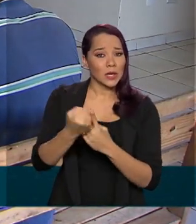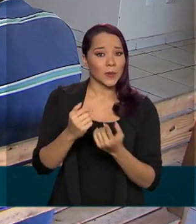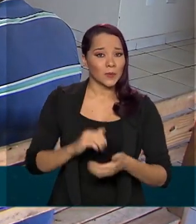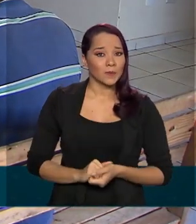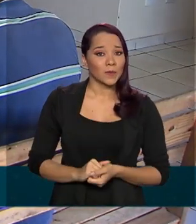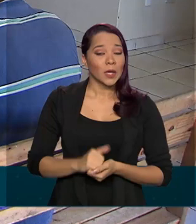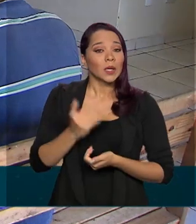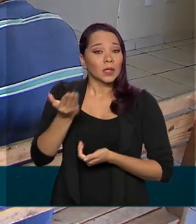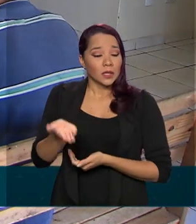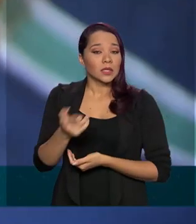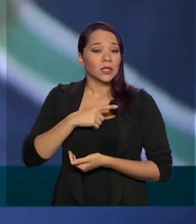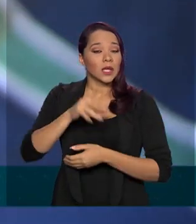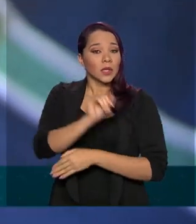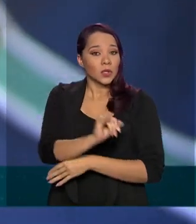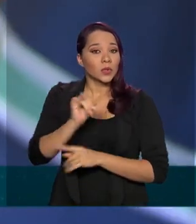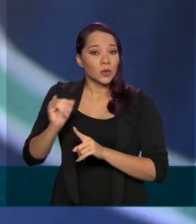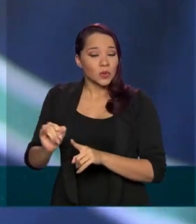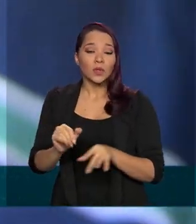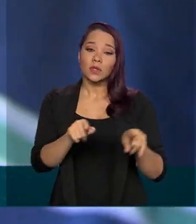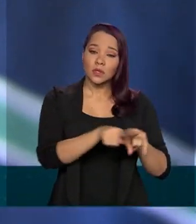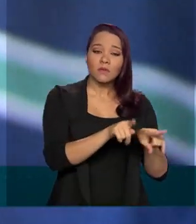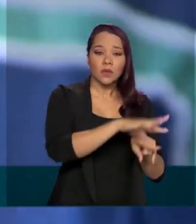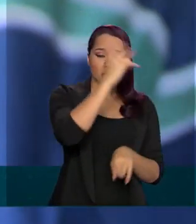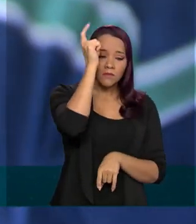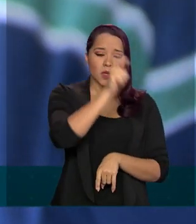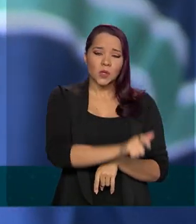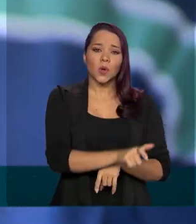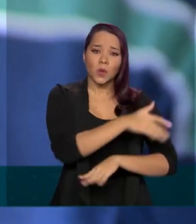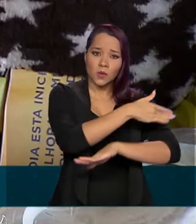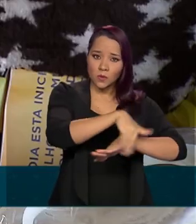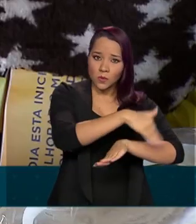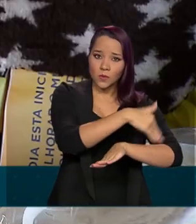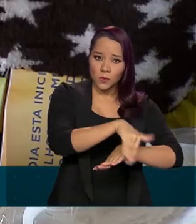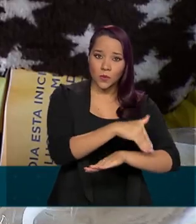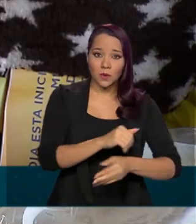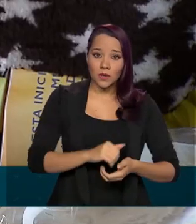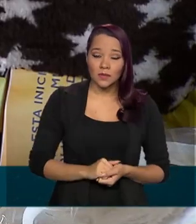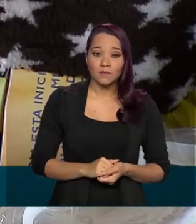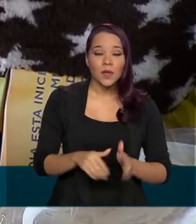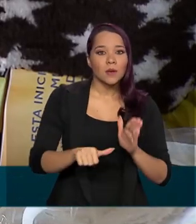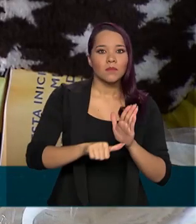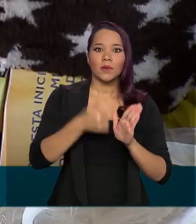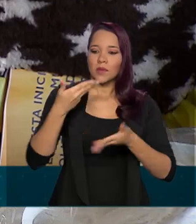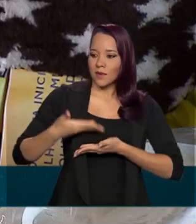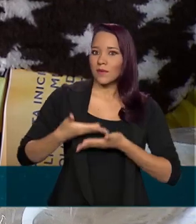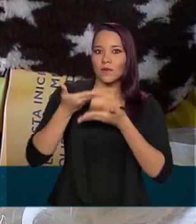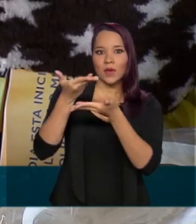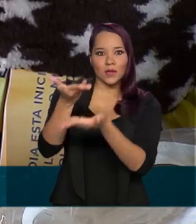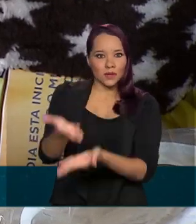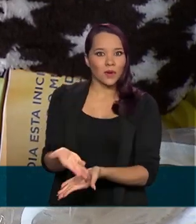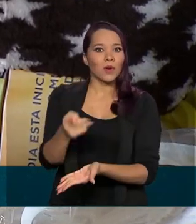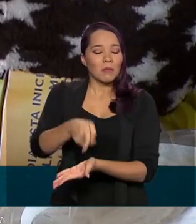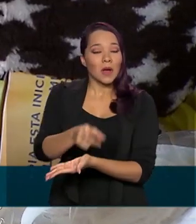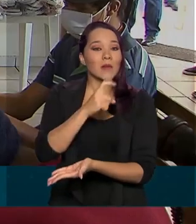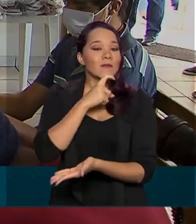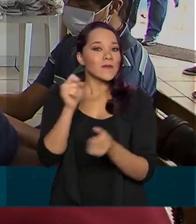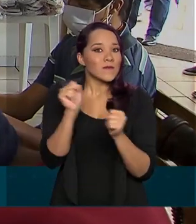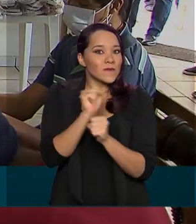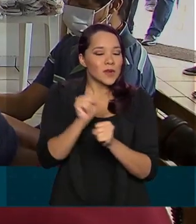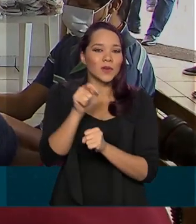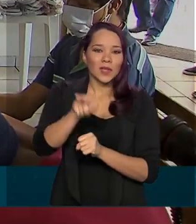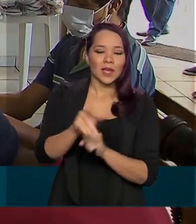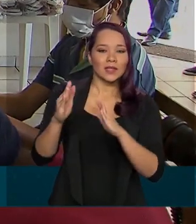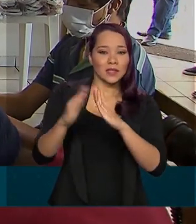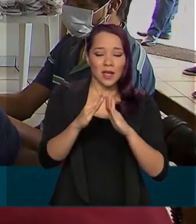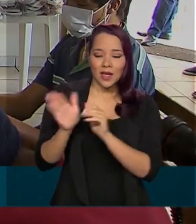tanto as atendidas por instituições quanto as pessoas em situação de rua. Foi a primeira doação de itens para o frio que esta Casa